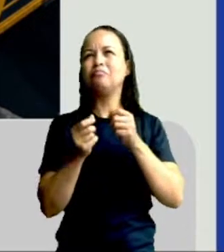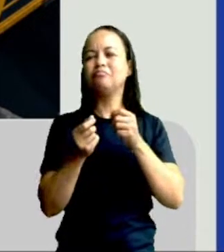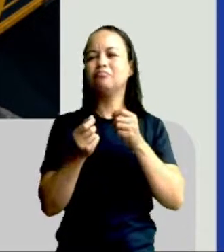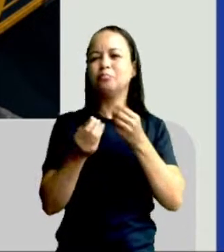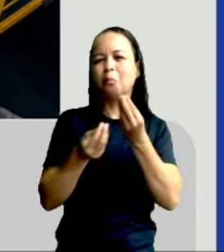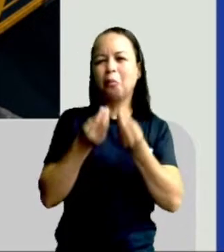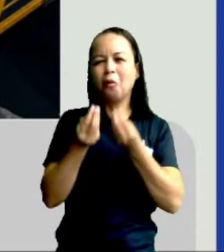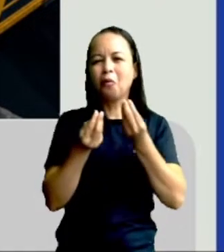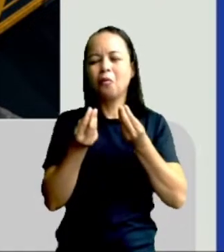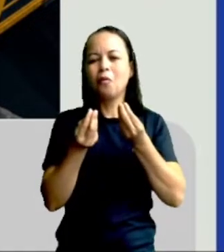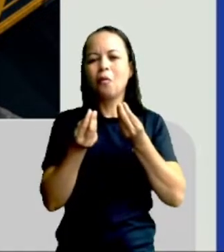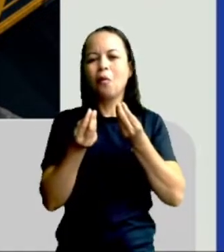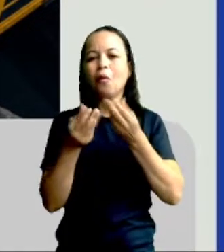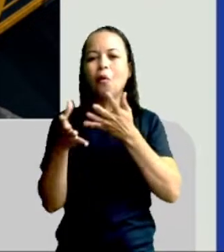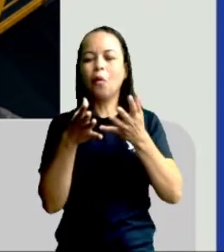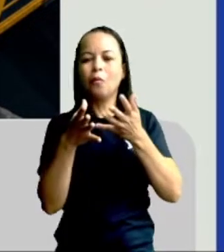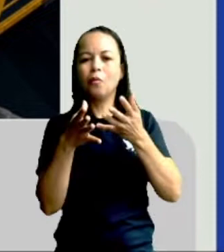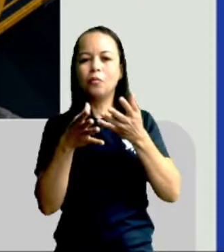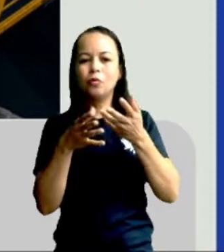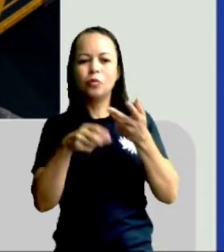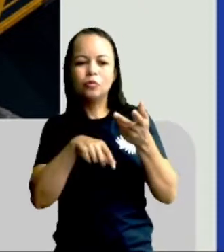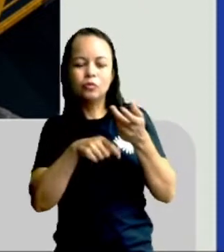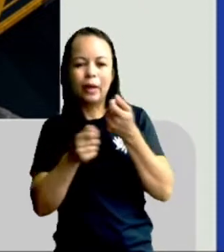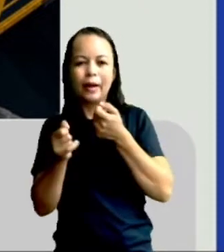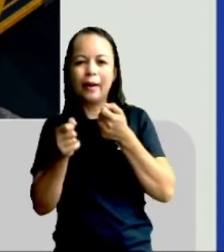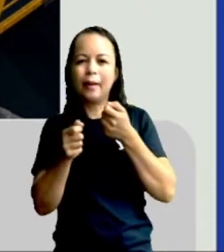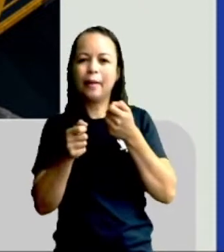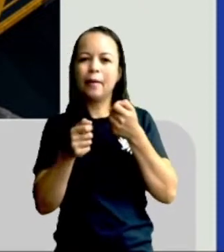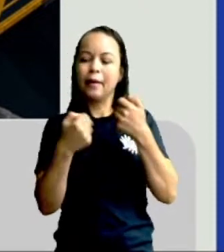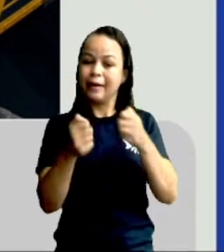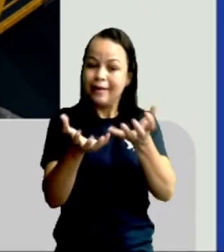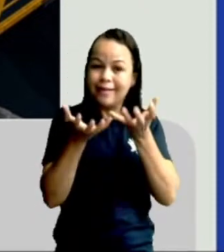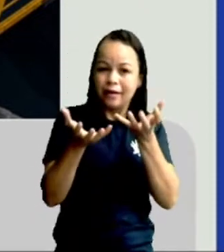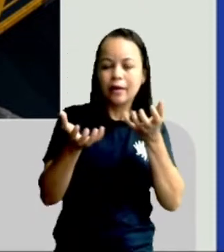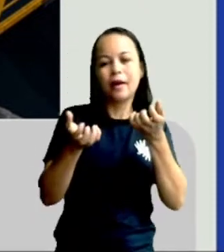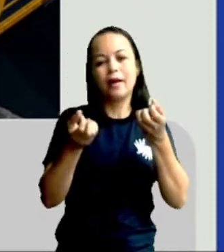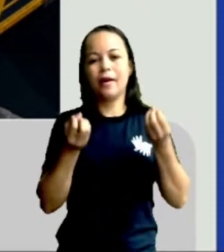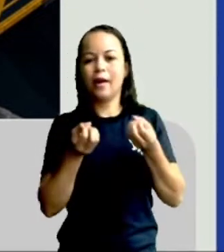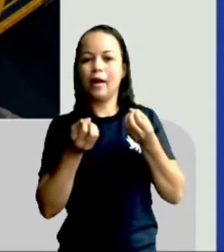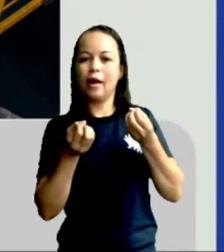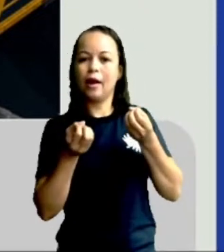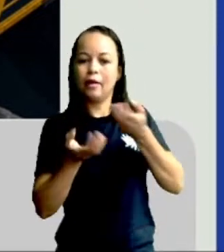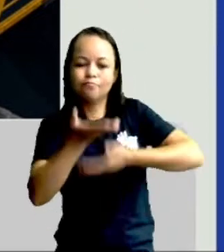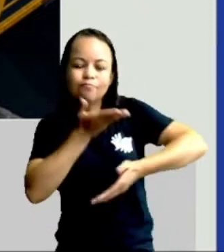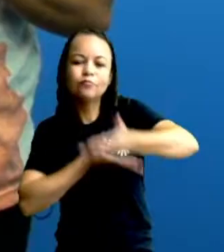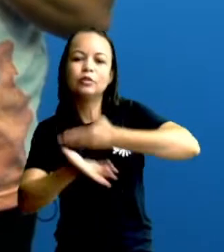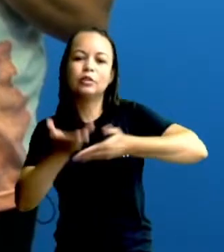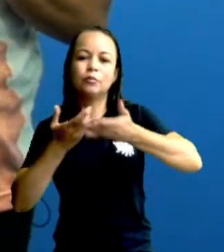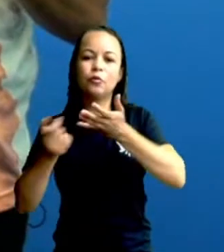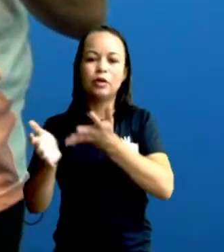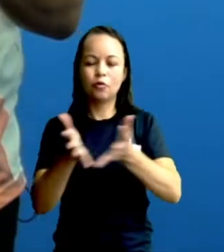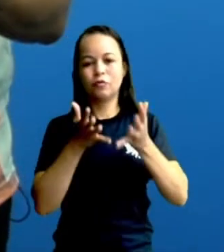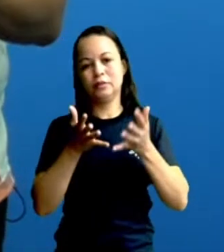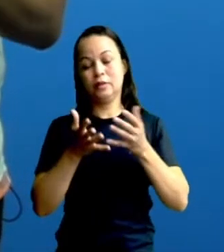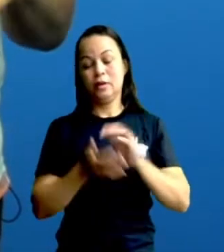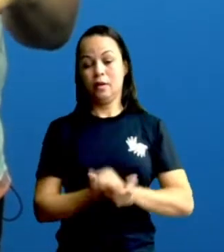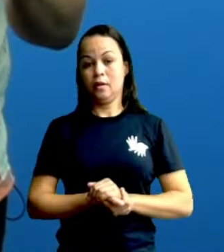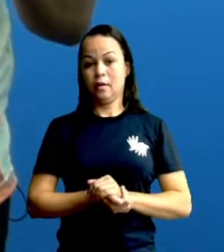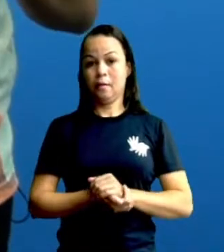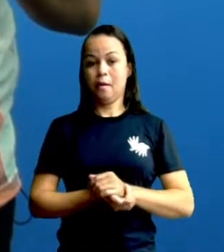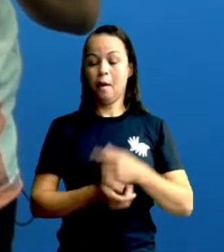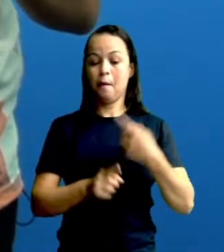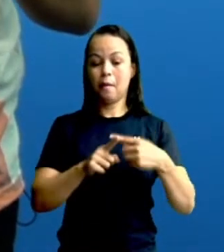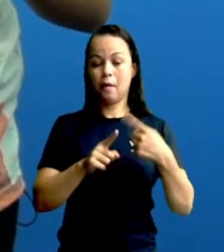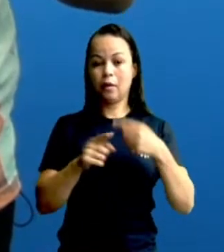que a gente realmente busca construir com você, que a gente busca dar para você. Porque, volta aqui comigo, porque quando eu falo de